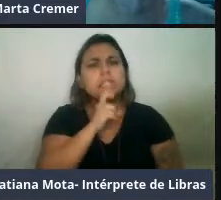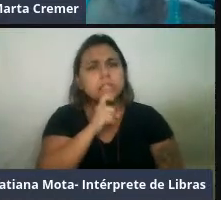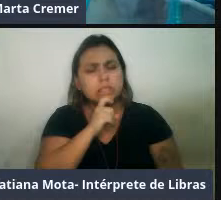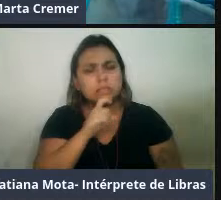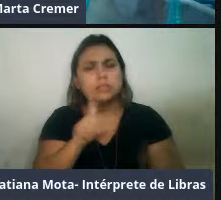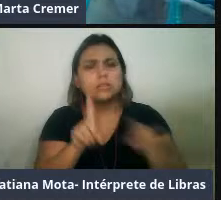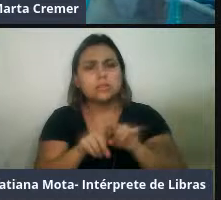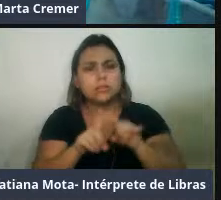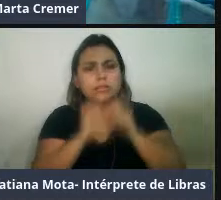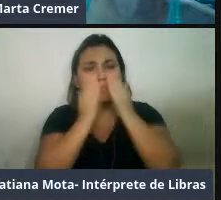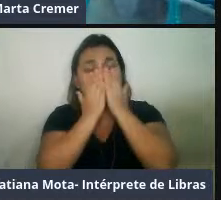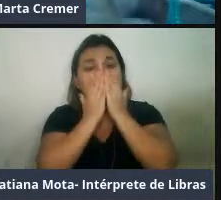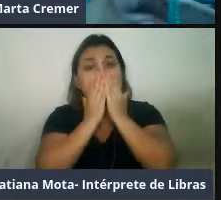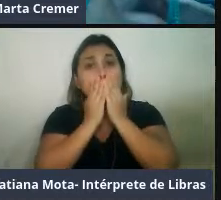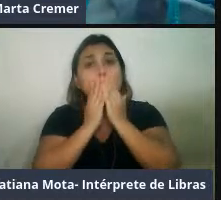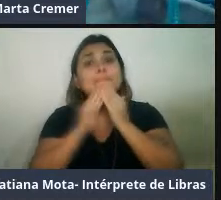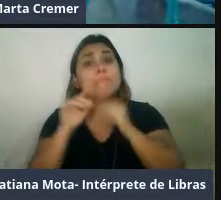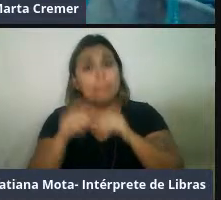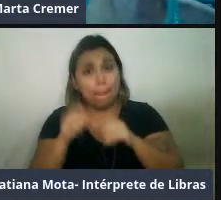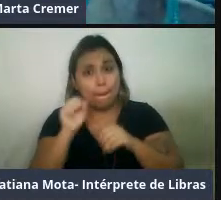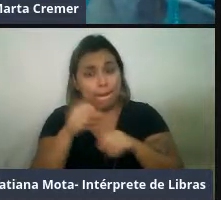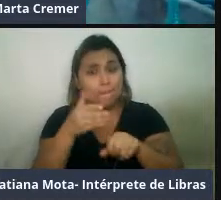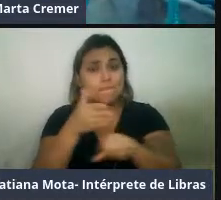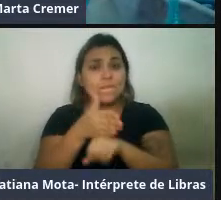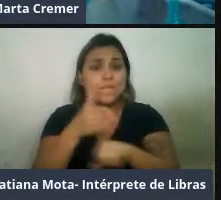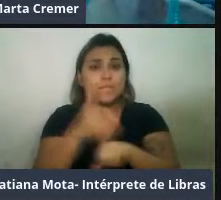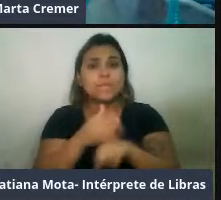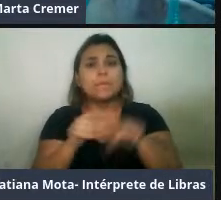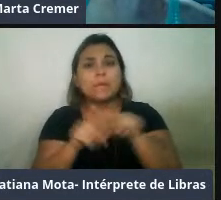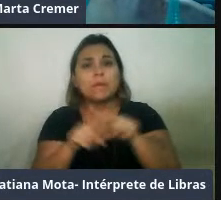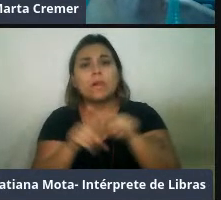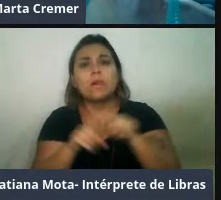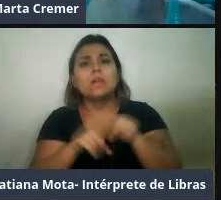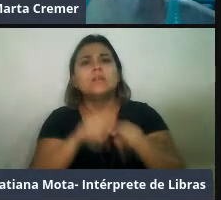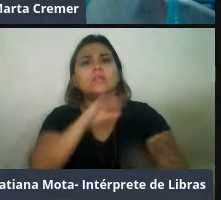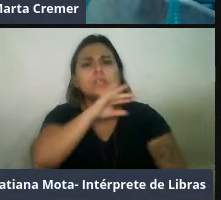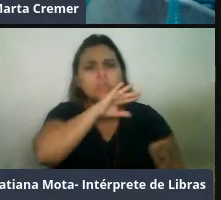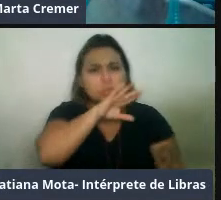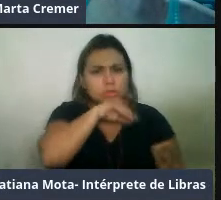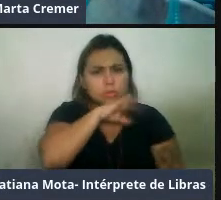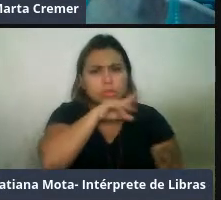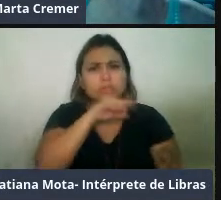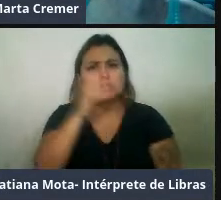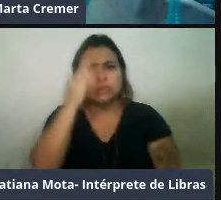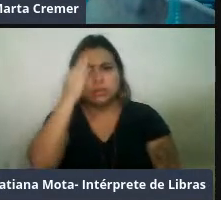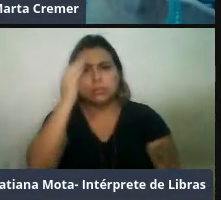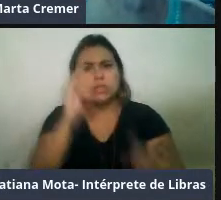das águas frias tem muito a ver com isso também, os animais têm que ter os mecanismos para conseguir manter a temperatura.